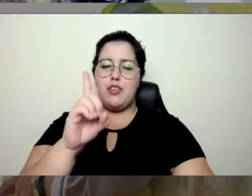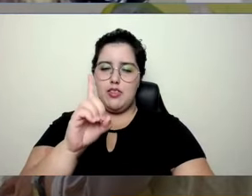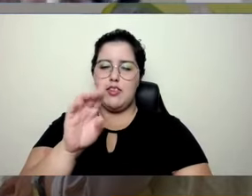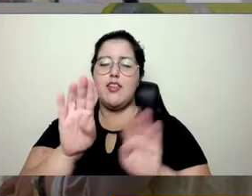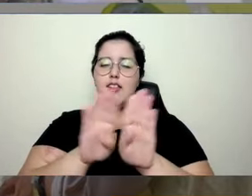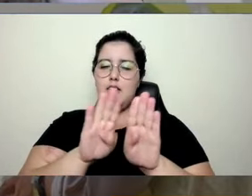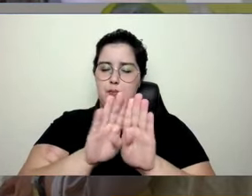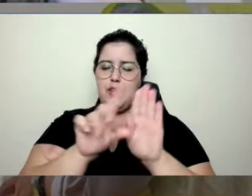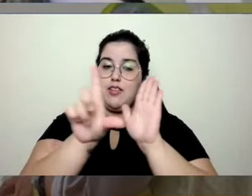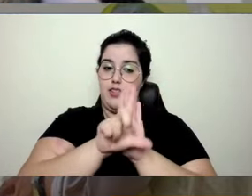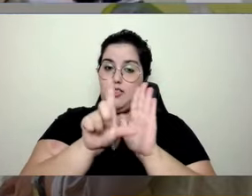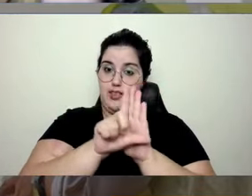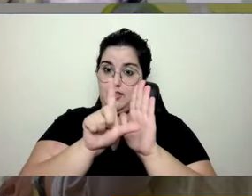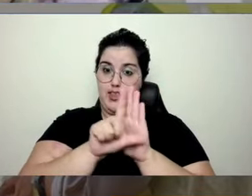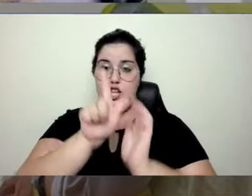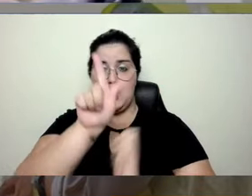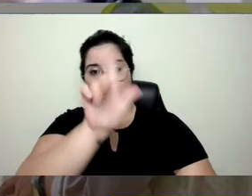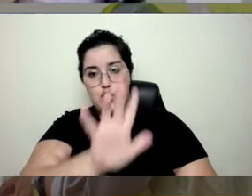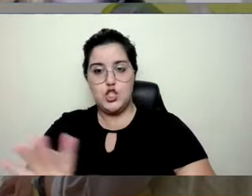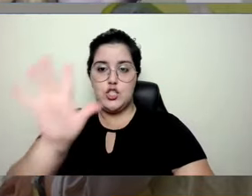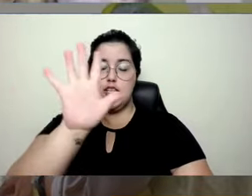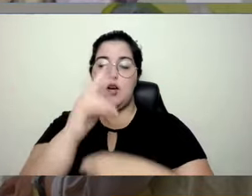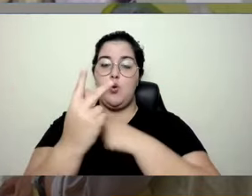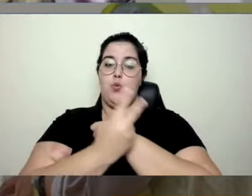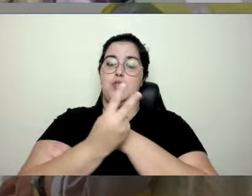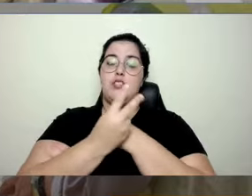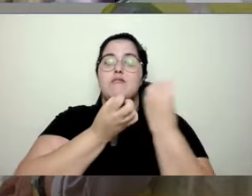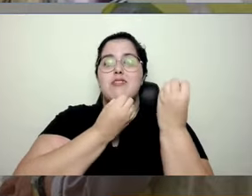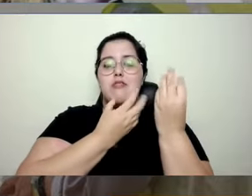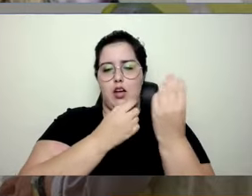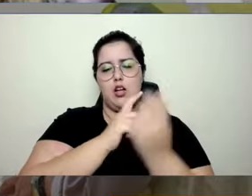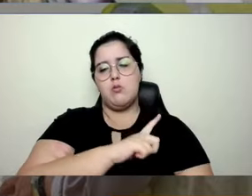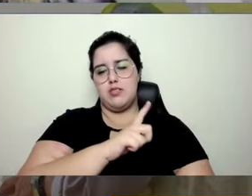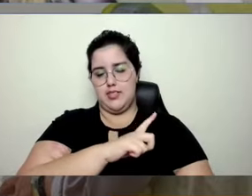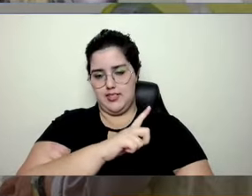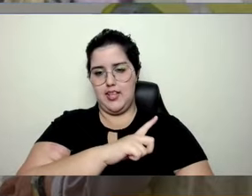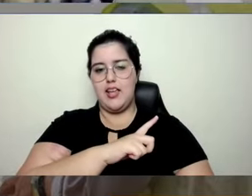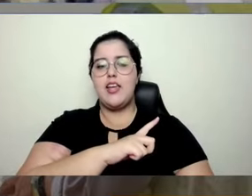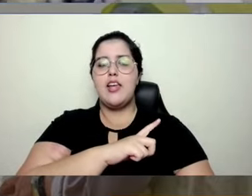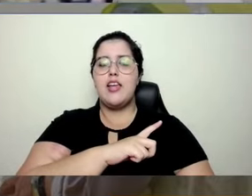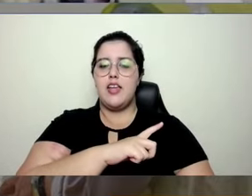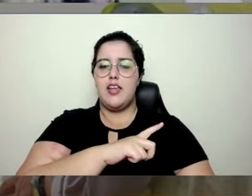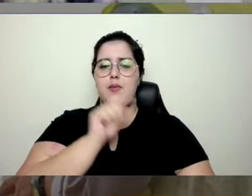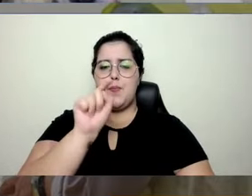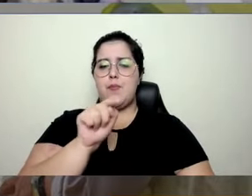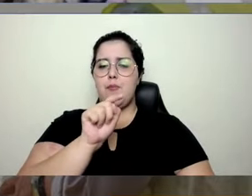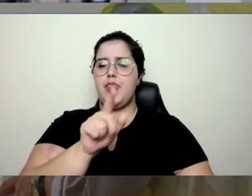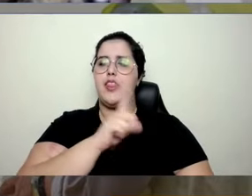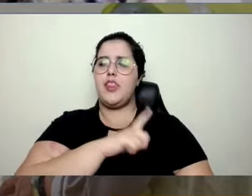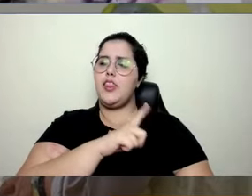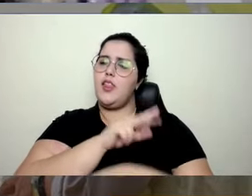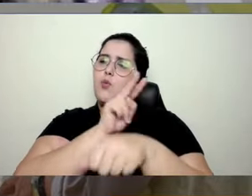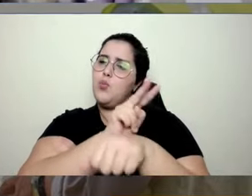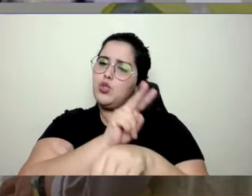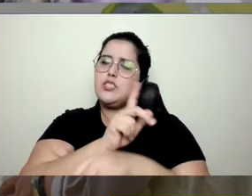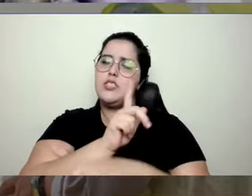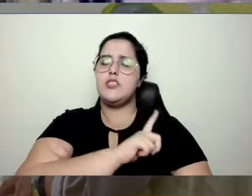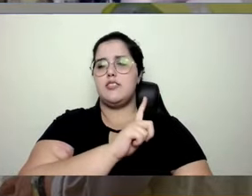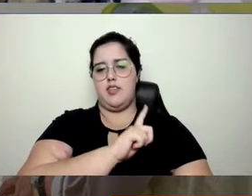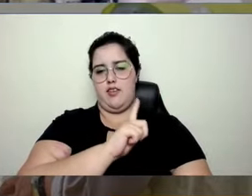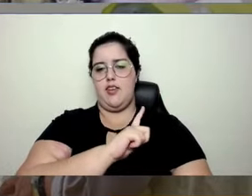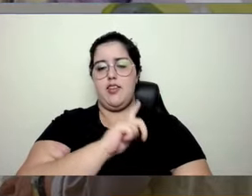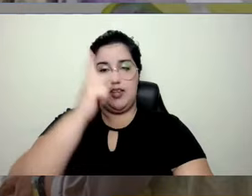Proteção de Dados, e os nossos dados, eles estão protegidos, né? O pessoal